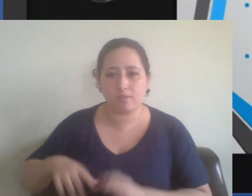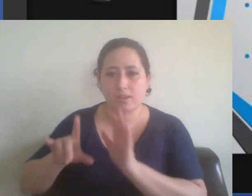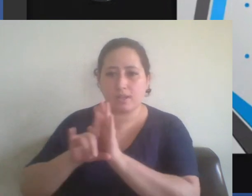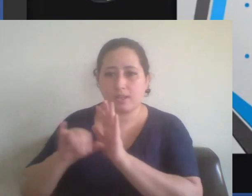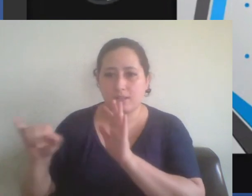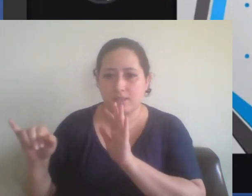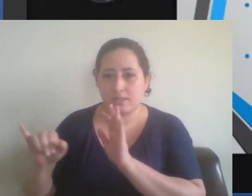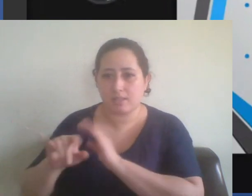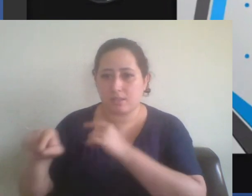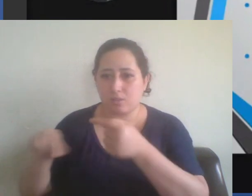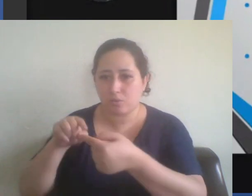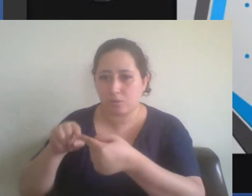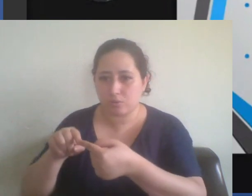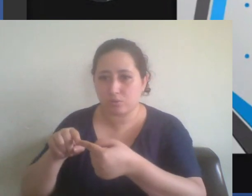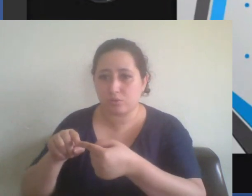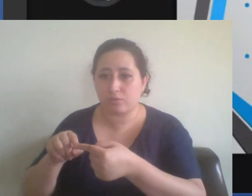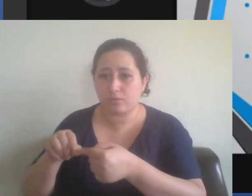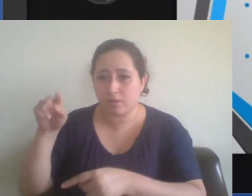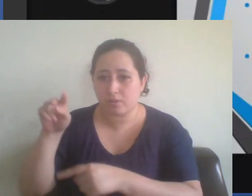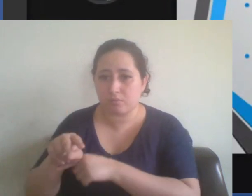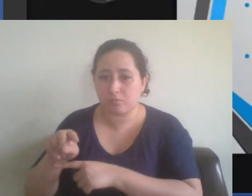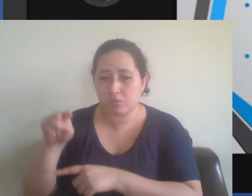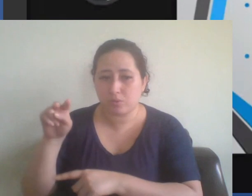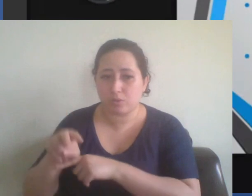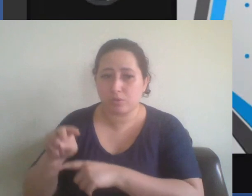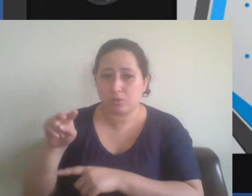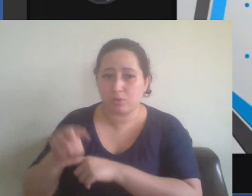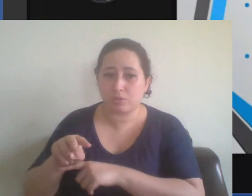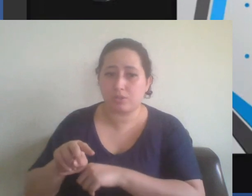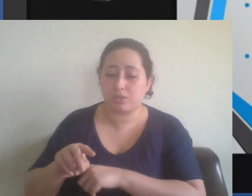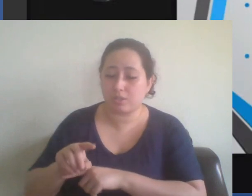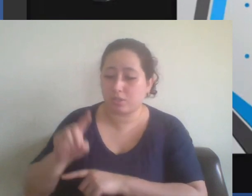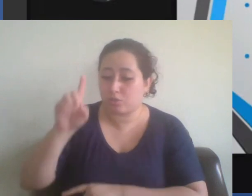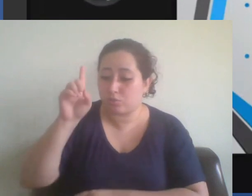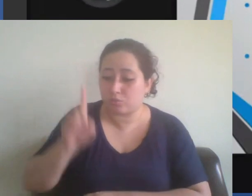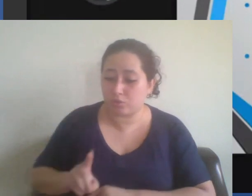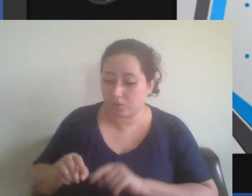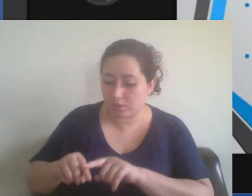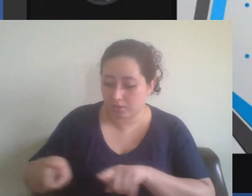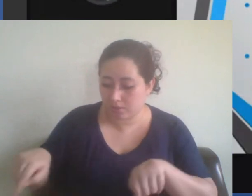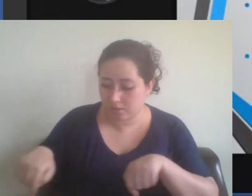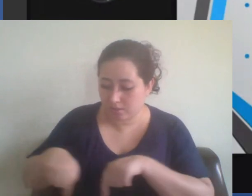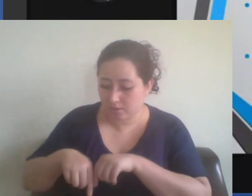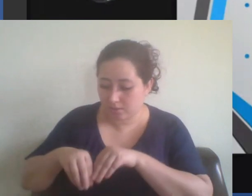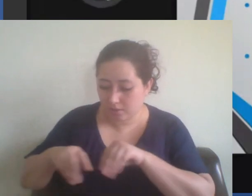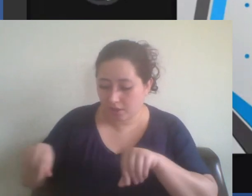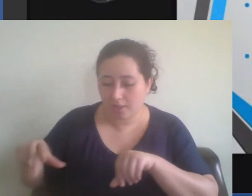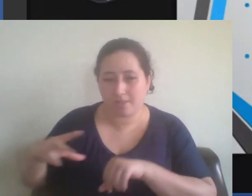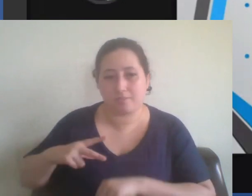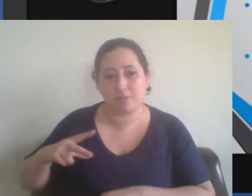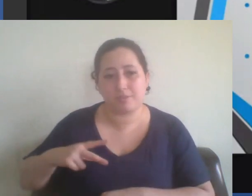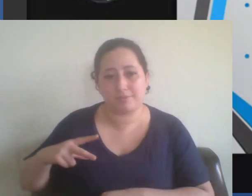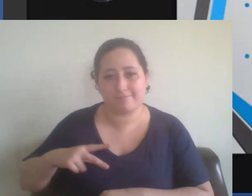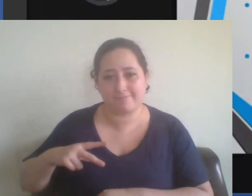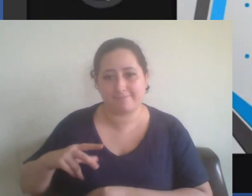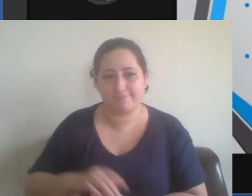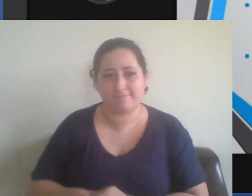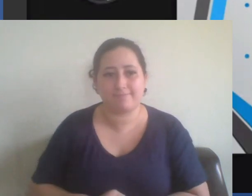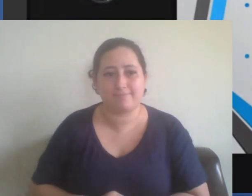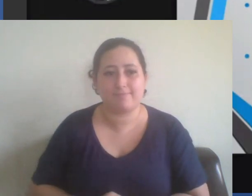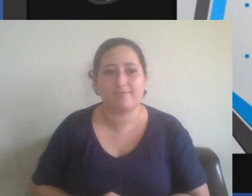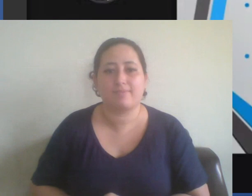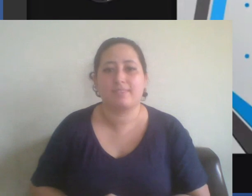meta proteger o direito de propriedade. Então, nós estamos vendo que se forma também uma